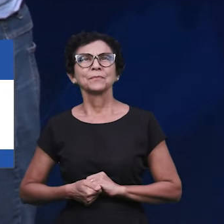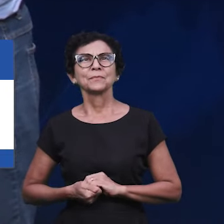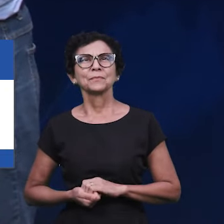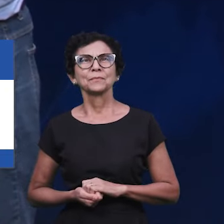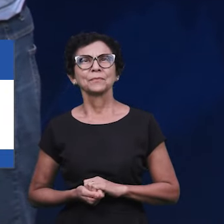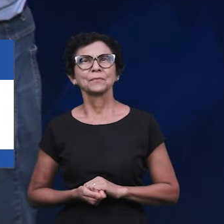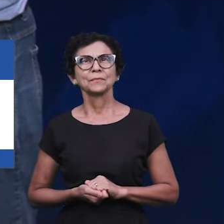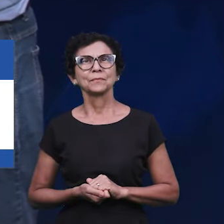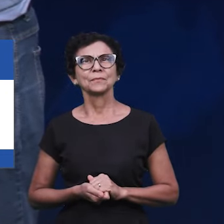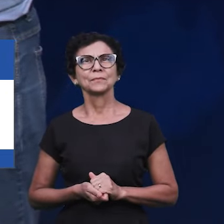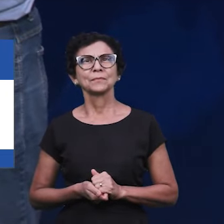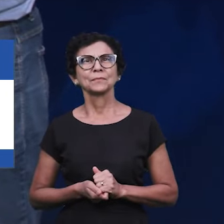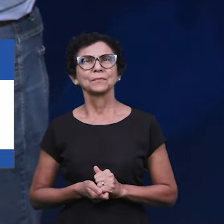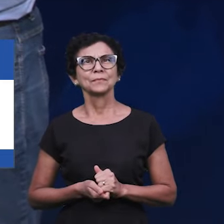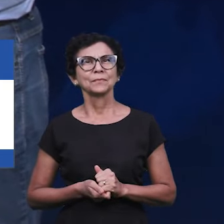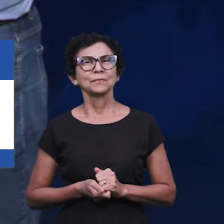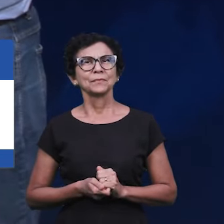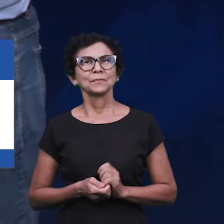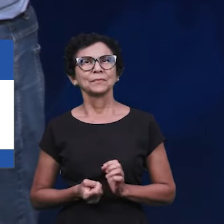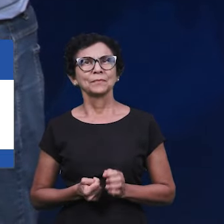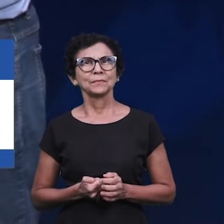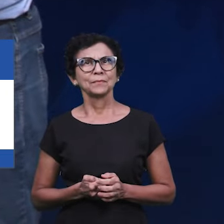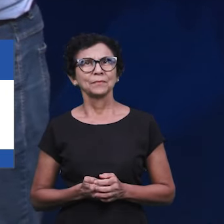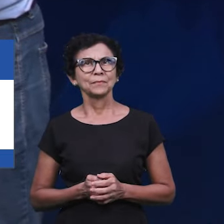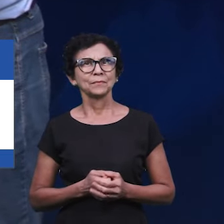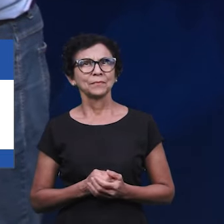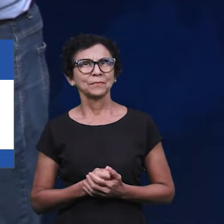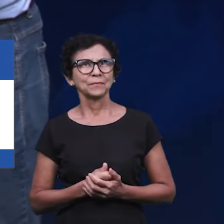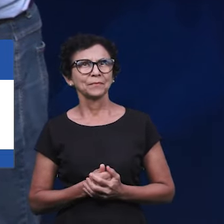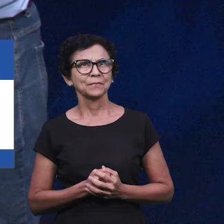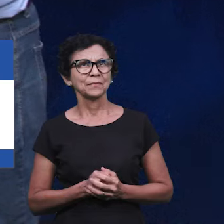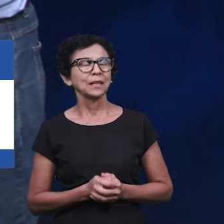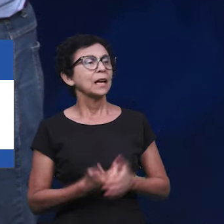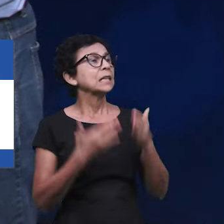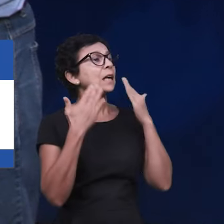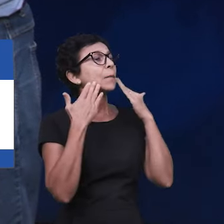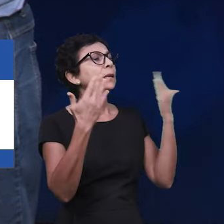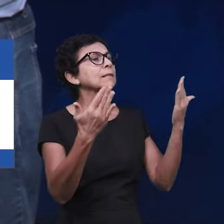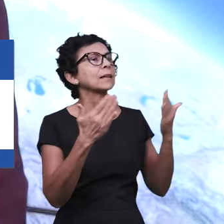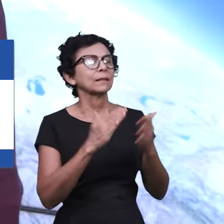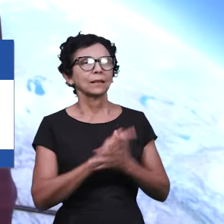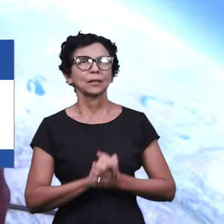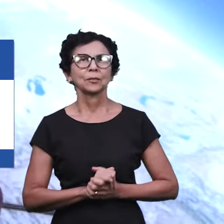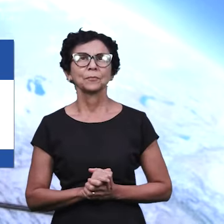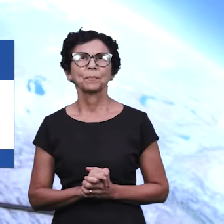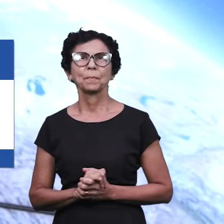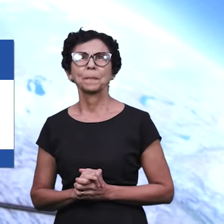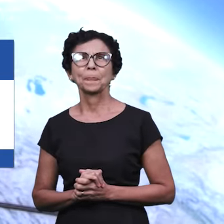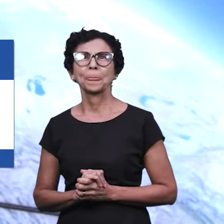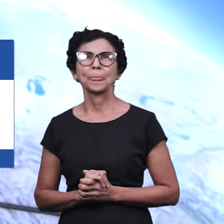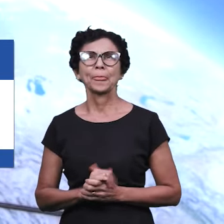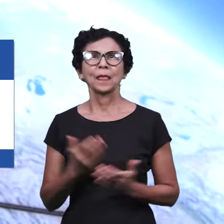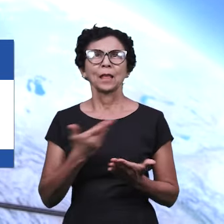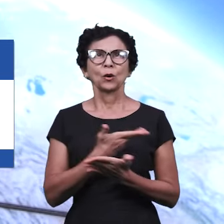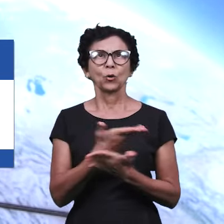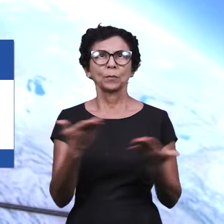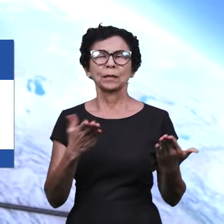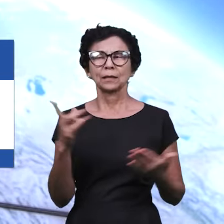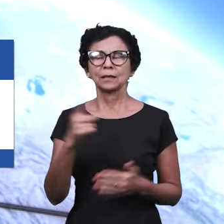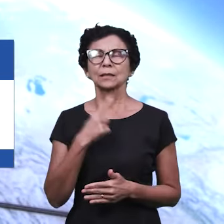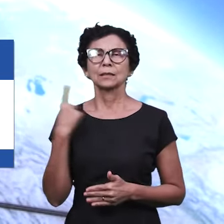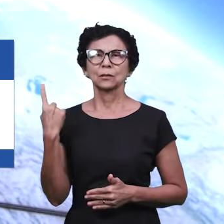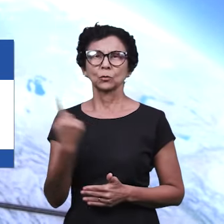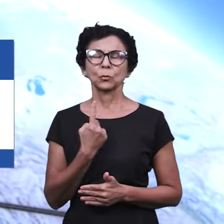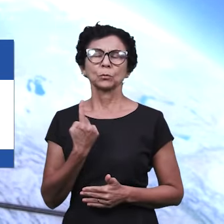aos irmãos e que se presentem, por favor. Muito bem. Um saludo a todos os